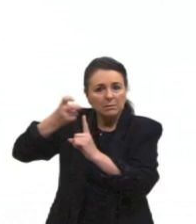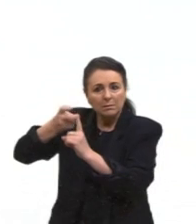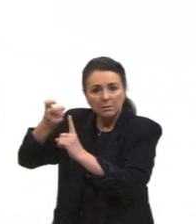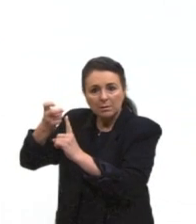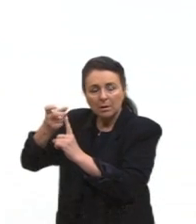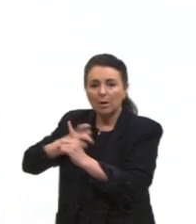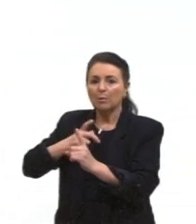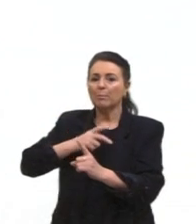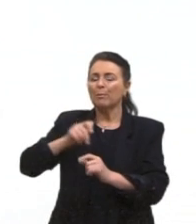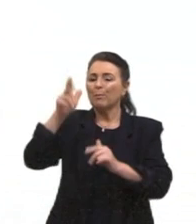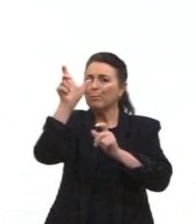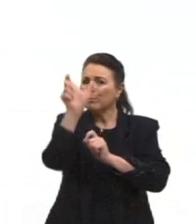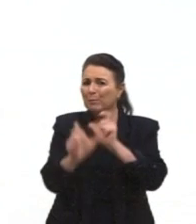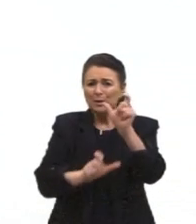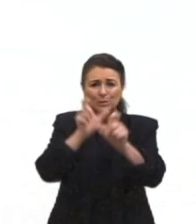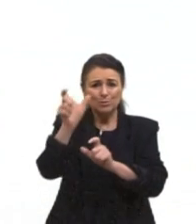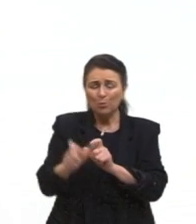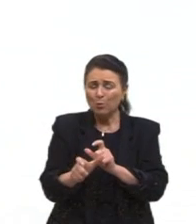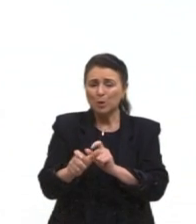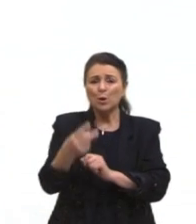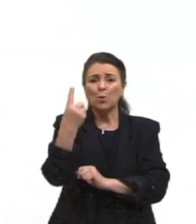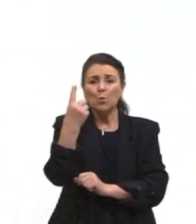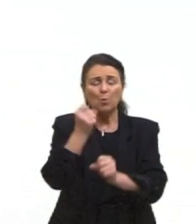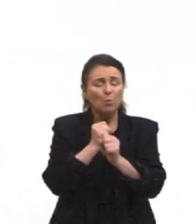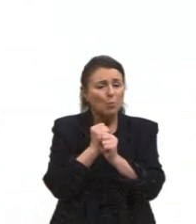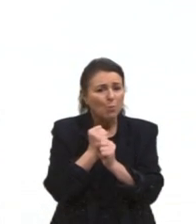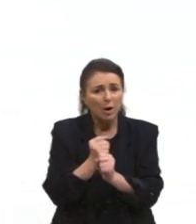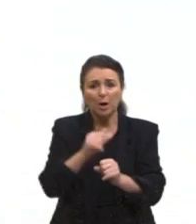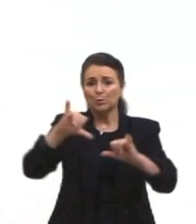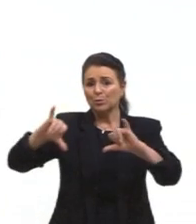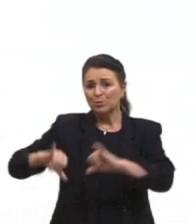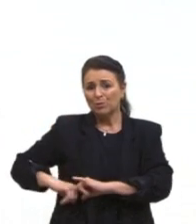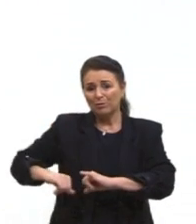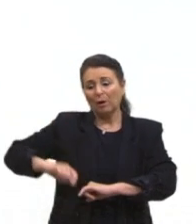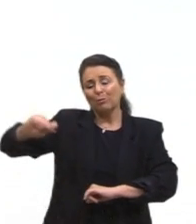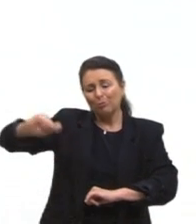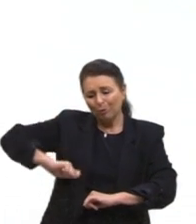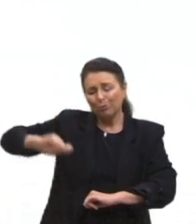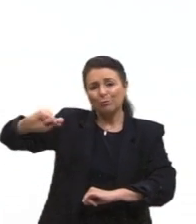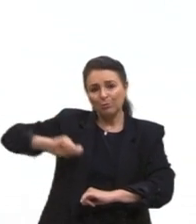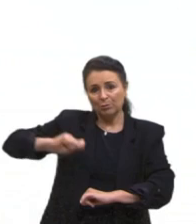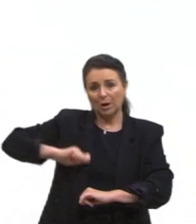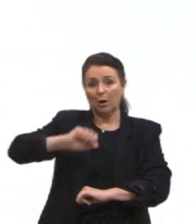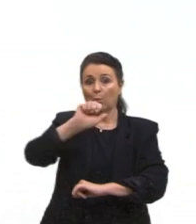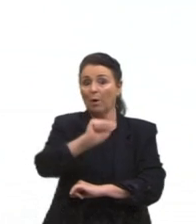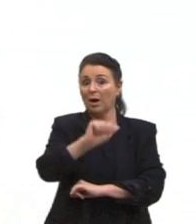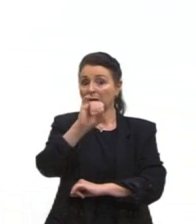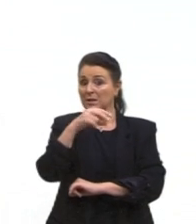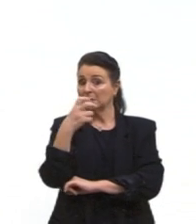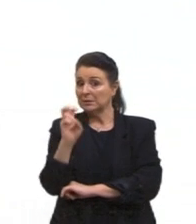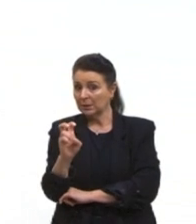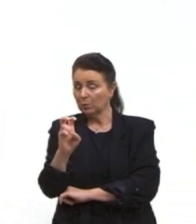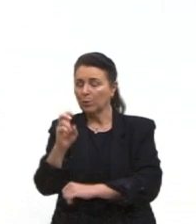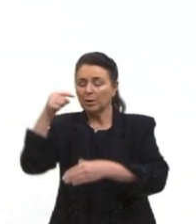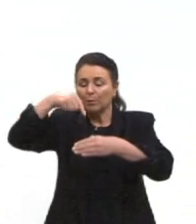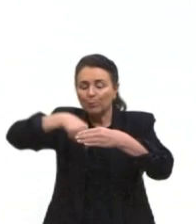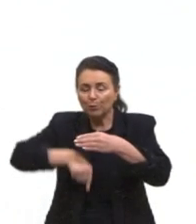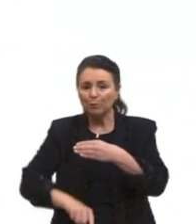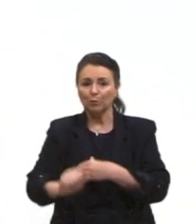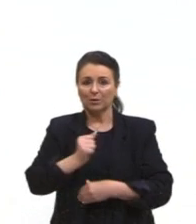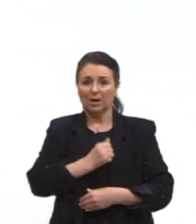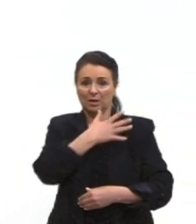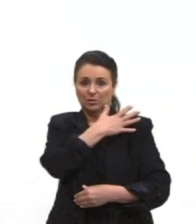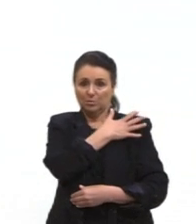torturadas por um ano inteiro, ou até mais. Então, o AI-5 é o que aprofunda essa ditadura,